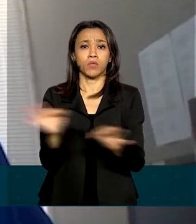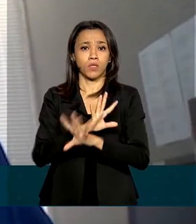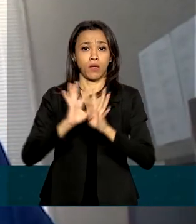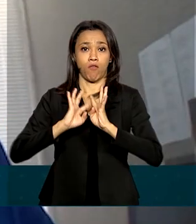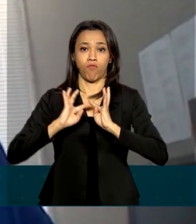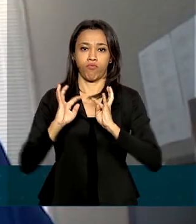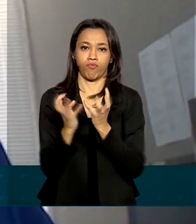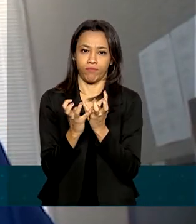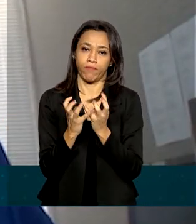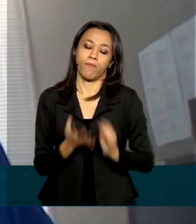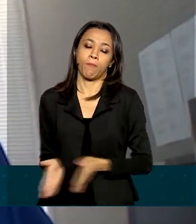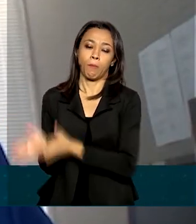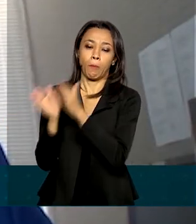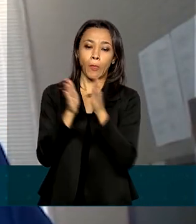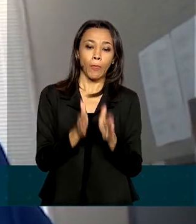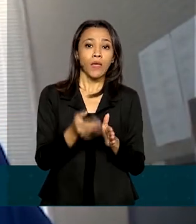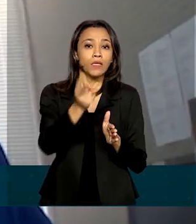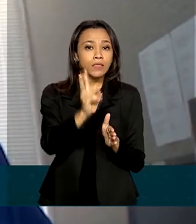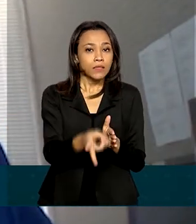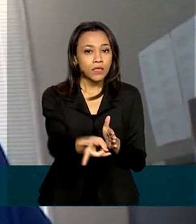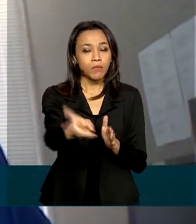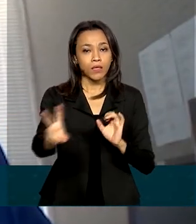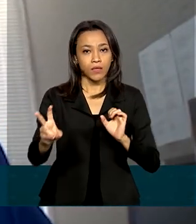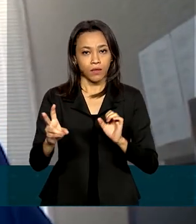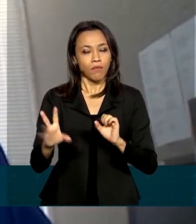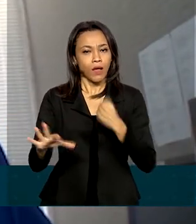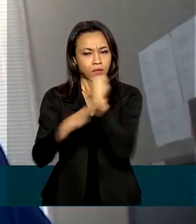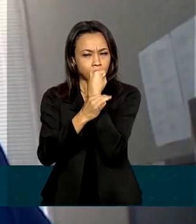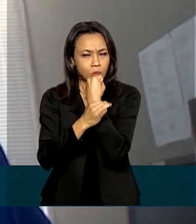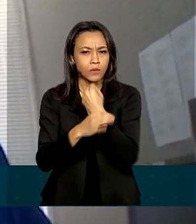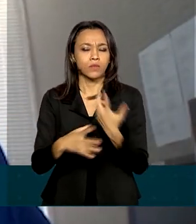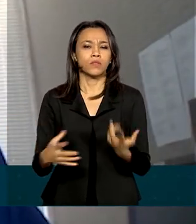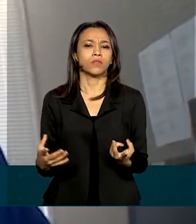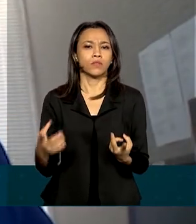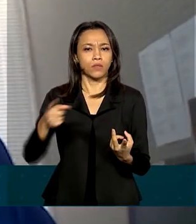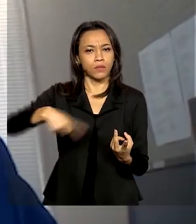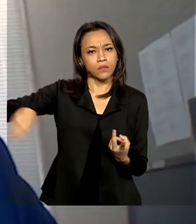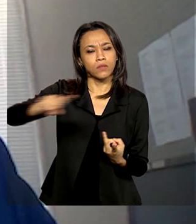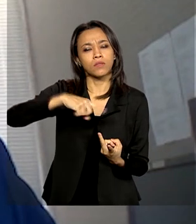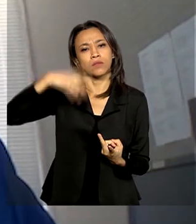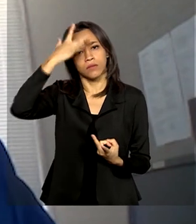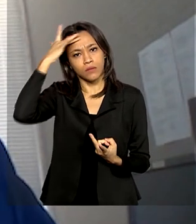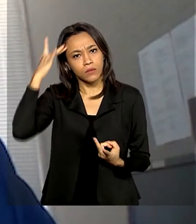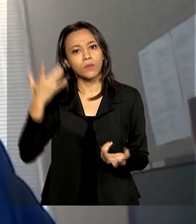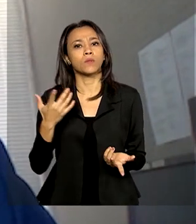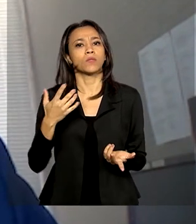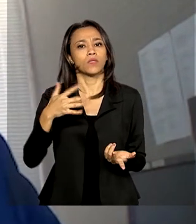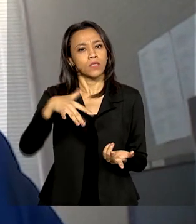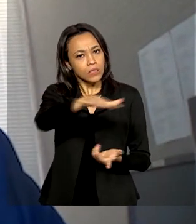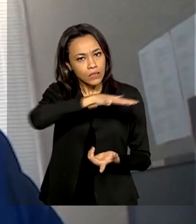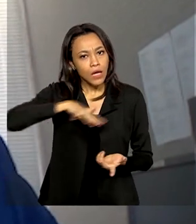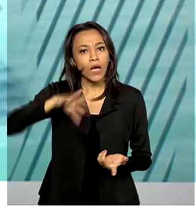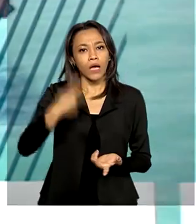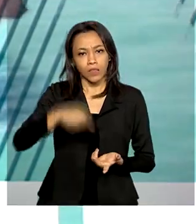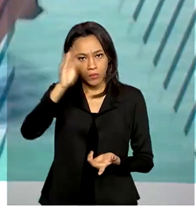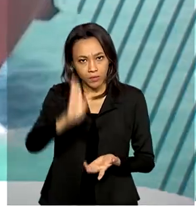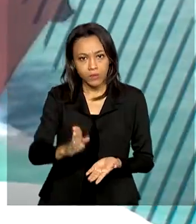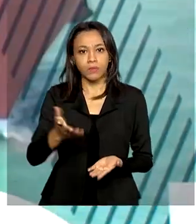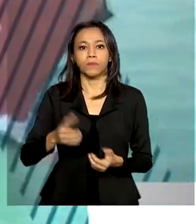Com o intuito de sempre garantir a segurança do nosso passageiro, sempre garantir a segurança do transporte e aviação civil aqui no Brasil.